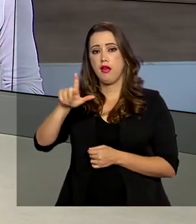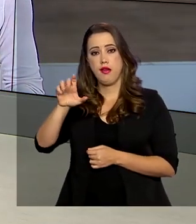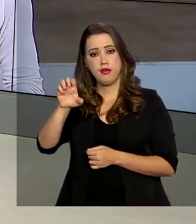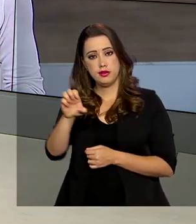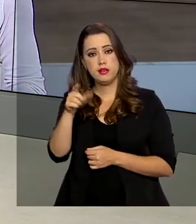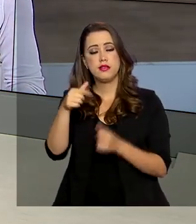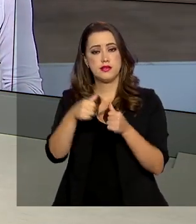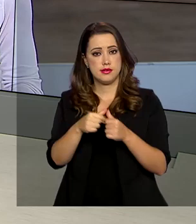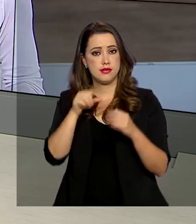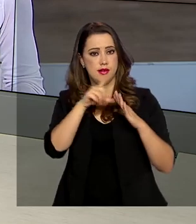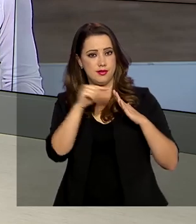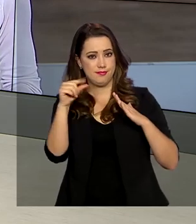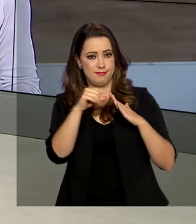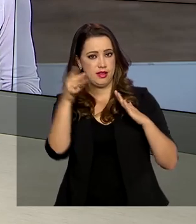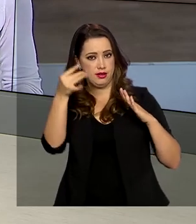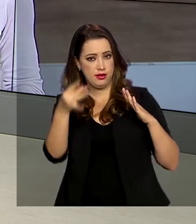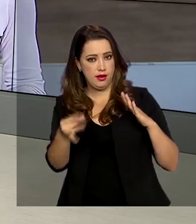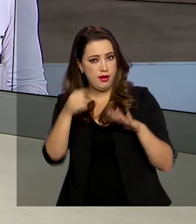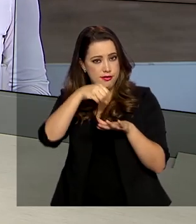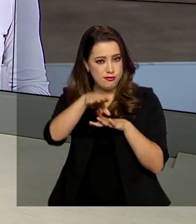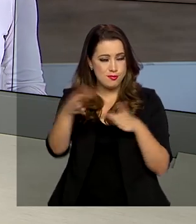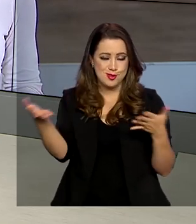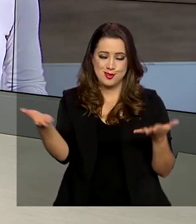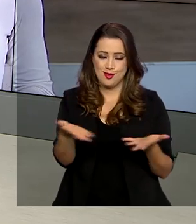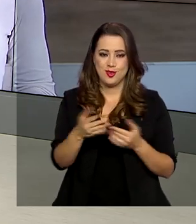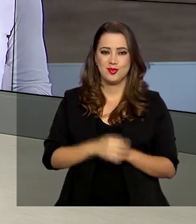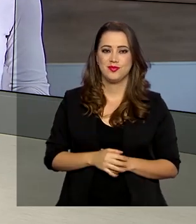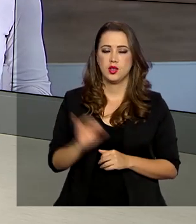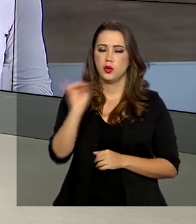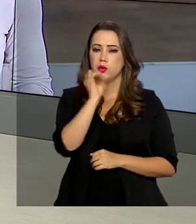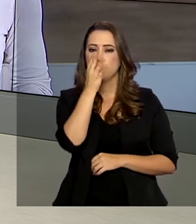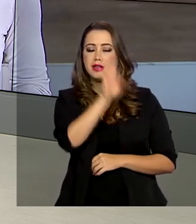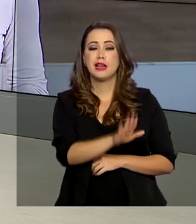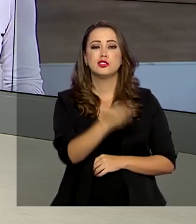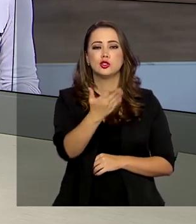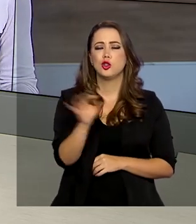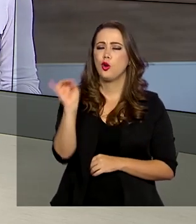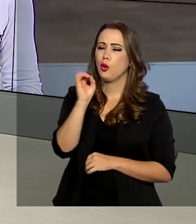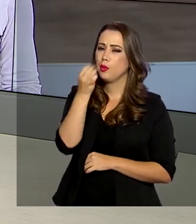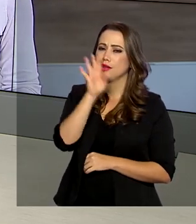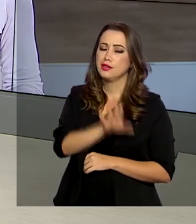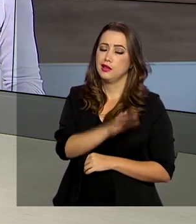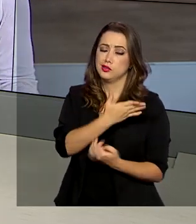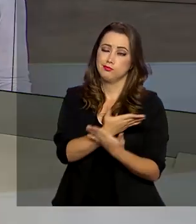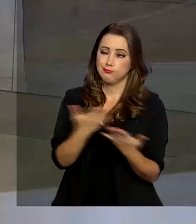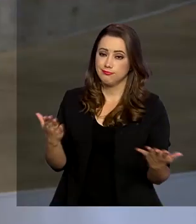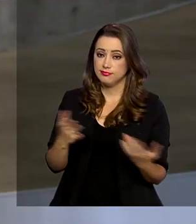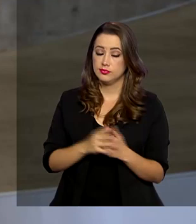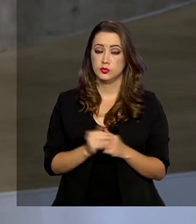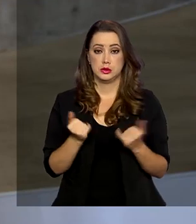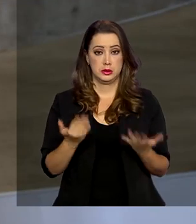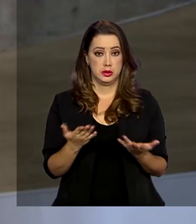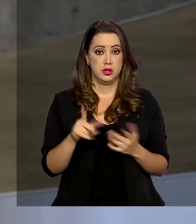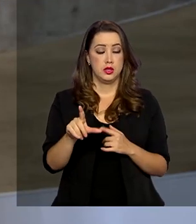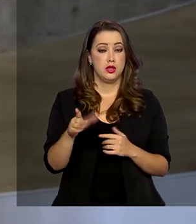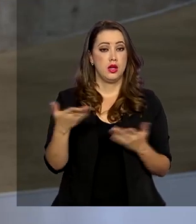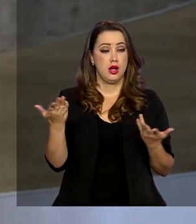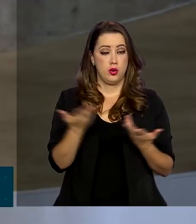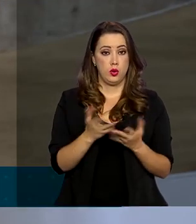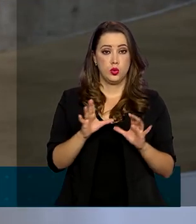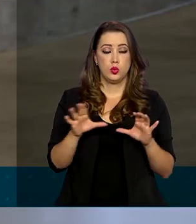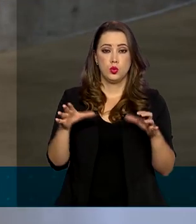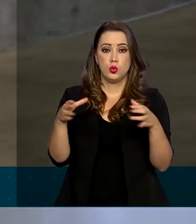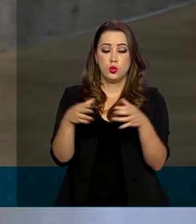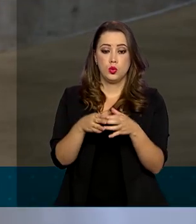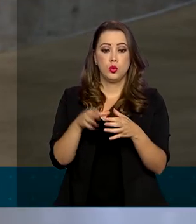no Palácio do Planalto. Oi, Dani, boa tarde. Oi, Roberto, boa tarde para você, boa tarde a todos. Olha, em decisão da Câmara de